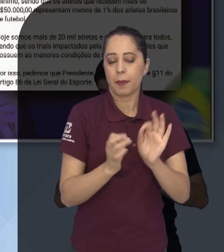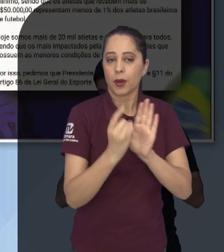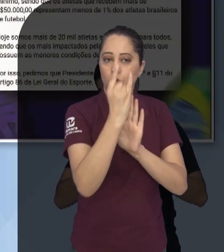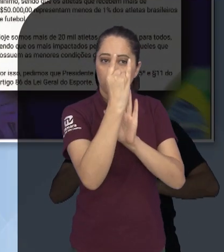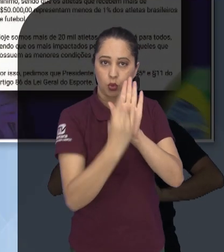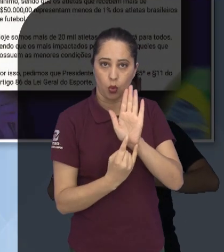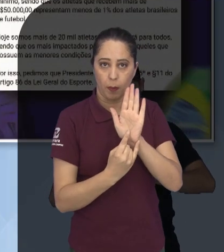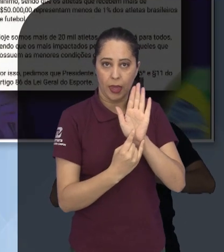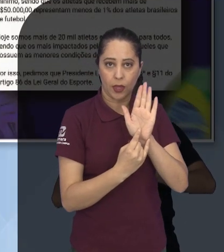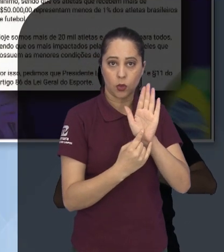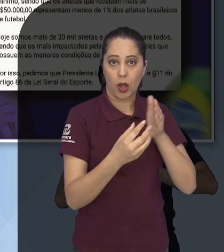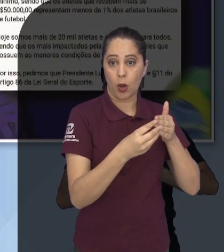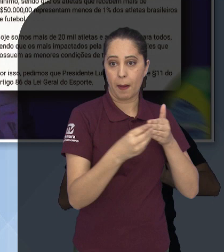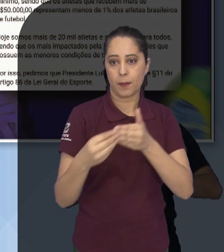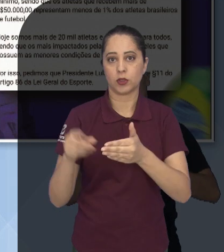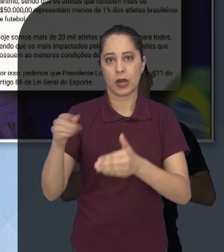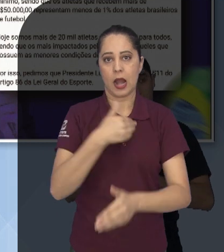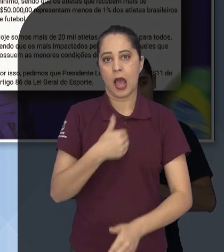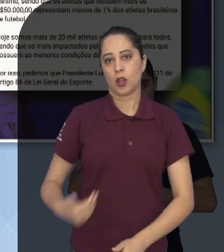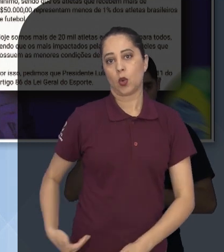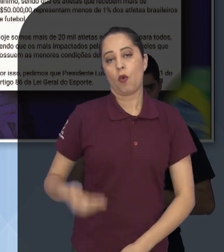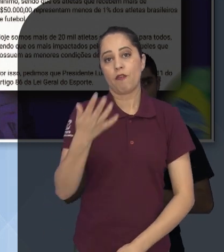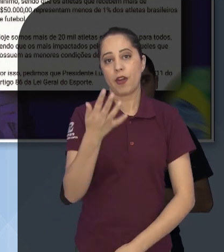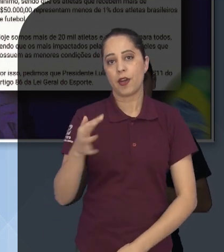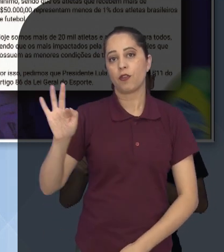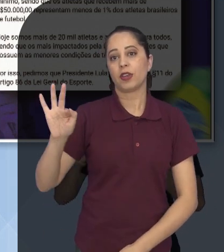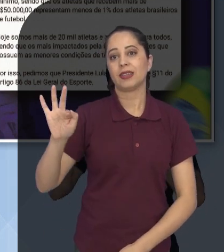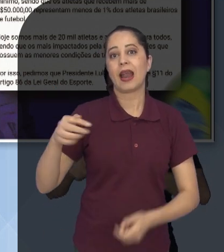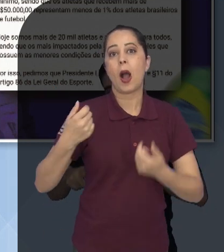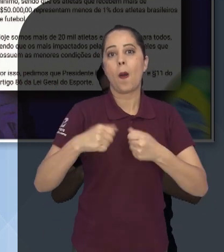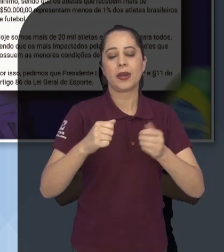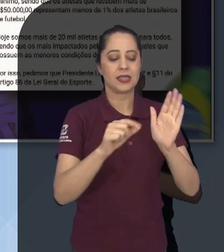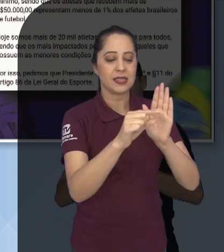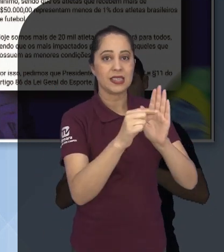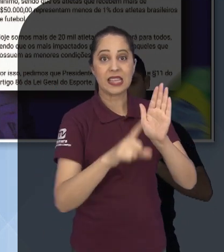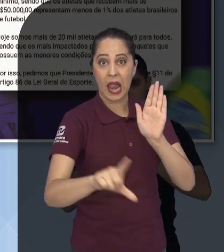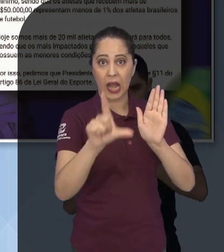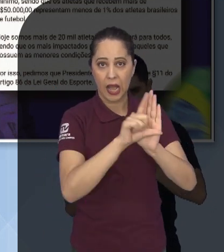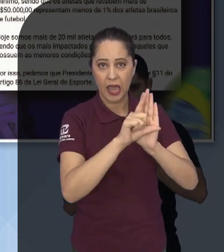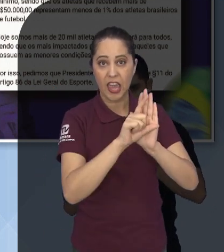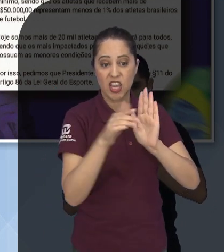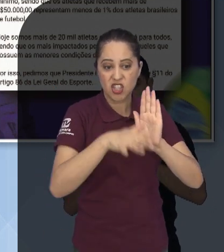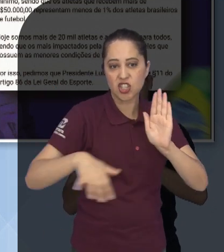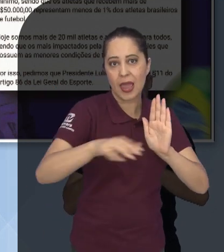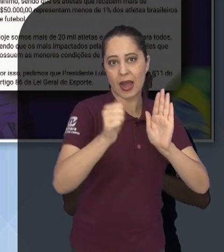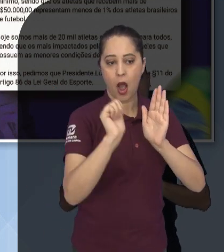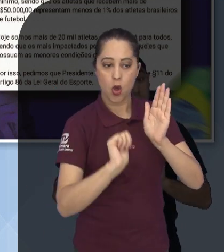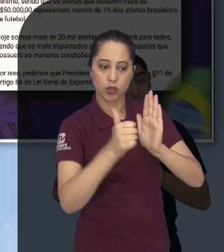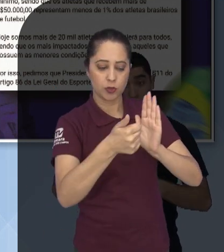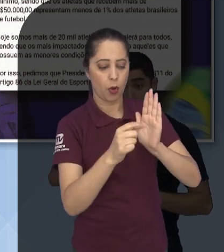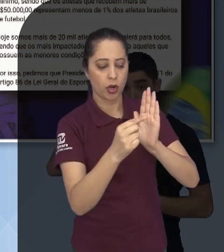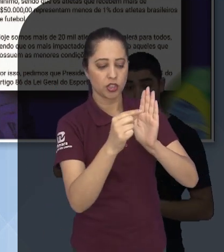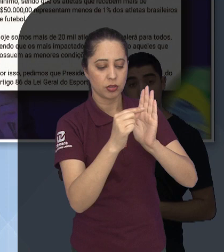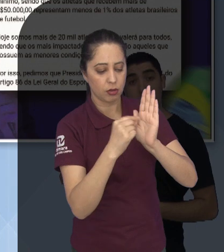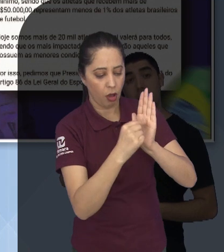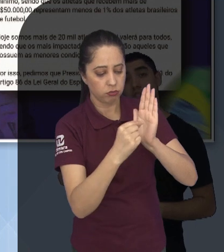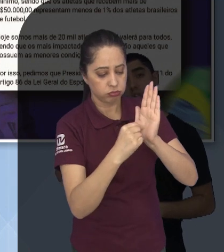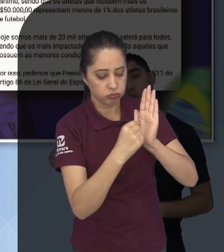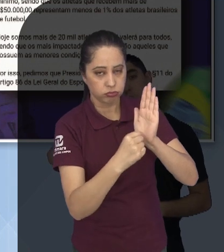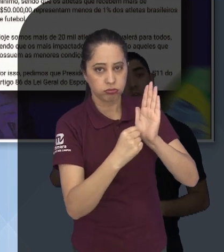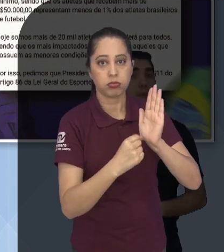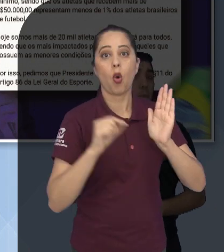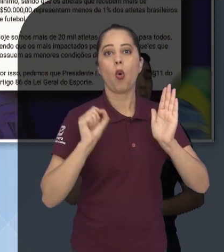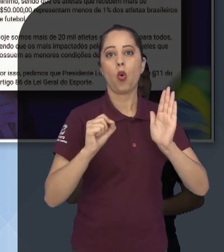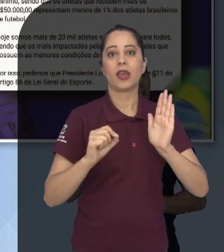documento que será enviado ao governo federal para que a presidência vete alguns artigos da Lei Geral do Esporte. Entre as reclamações